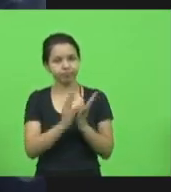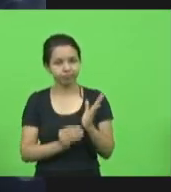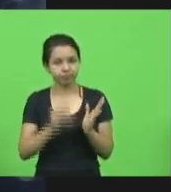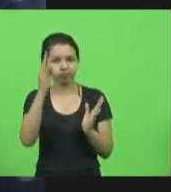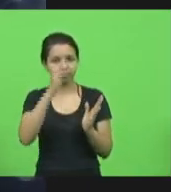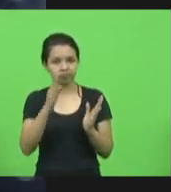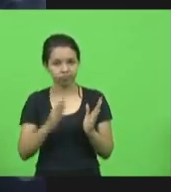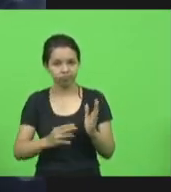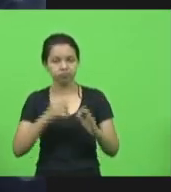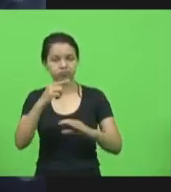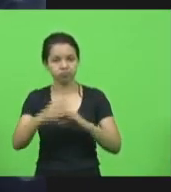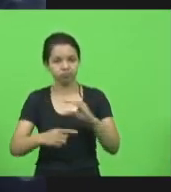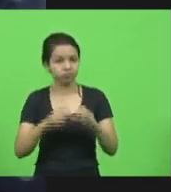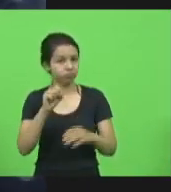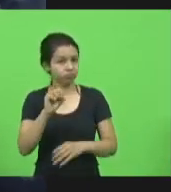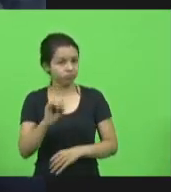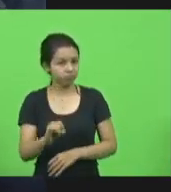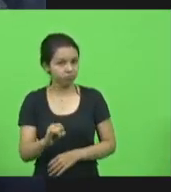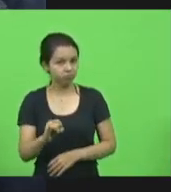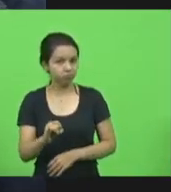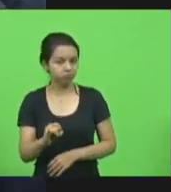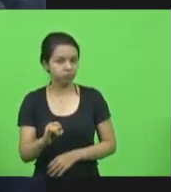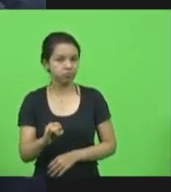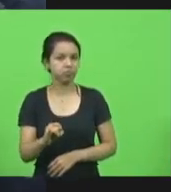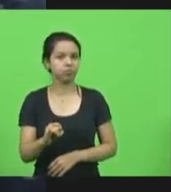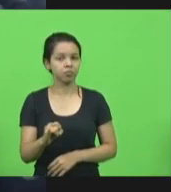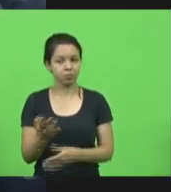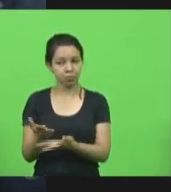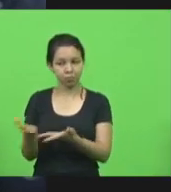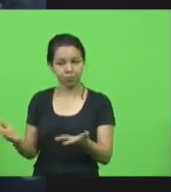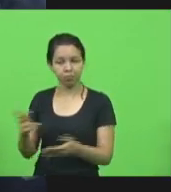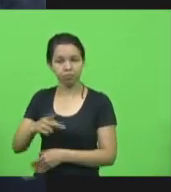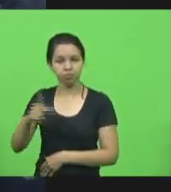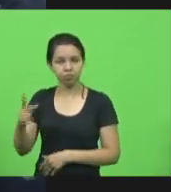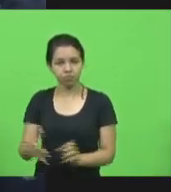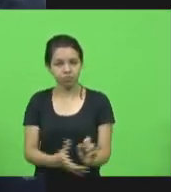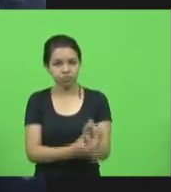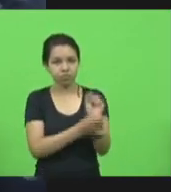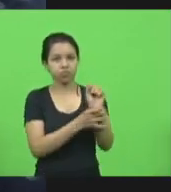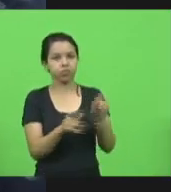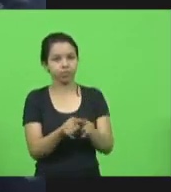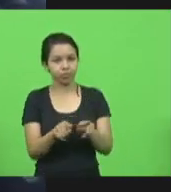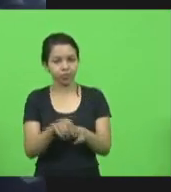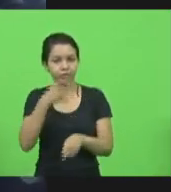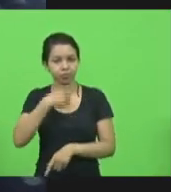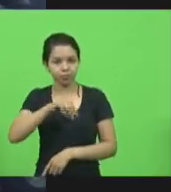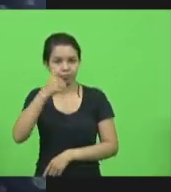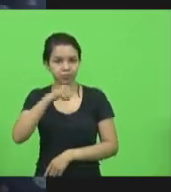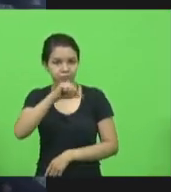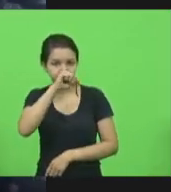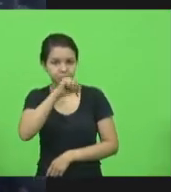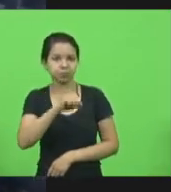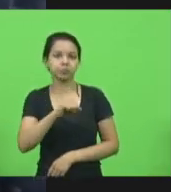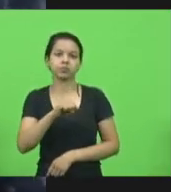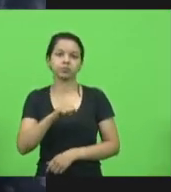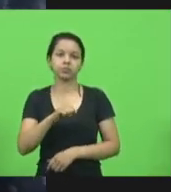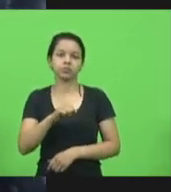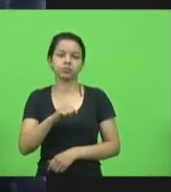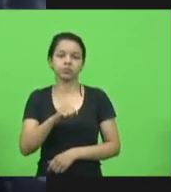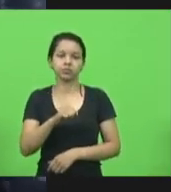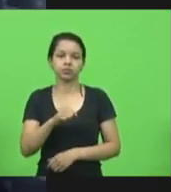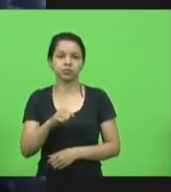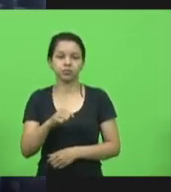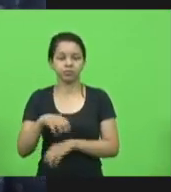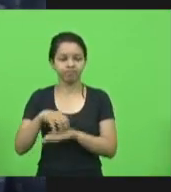se o nosso magistério pudesse ter essa segurança e os nossos pais pudessem enviar os seus alunos às escolas sem